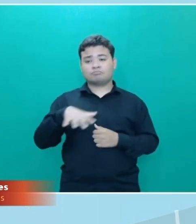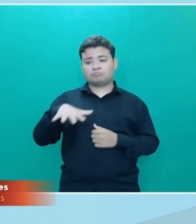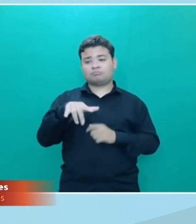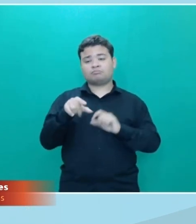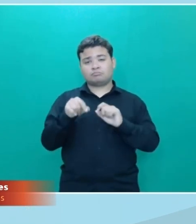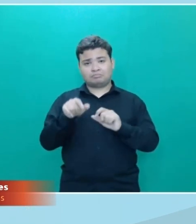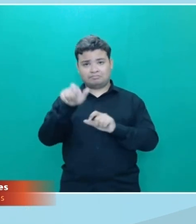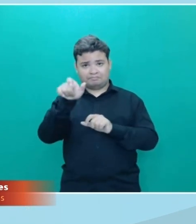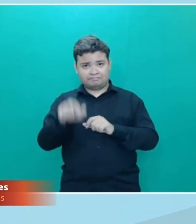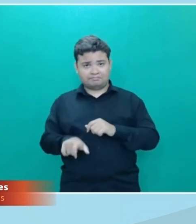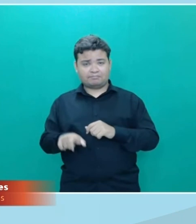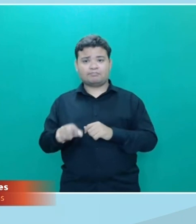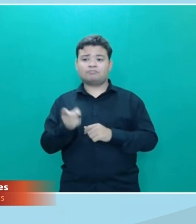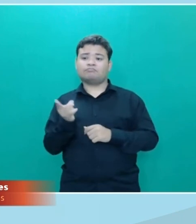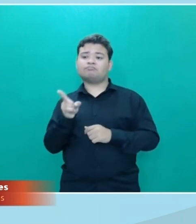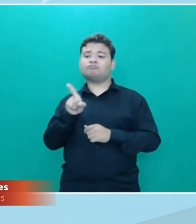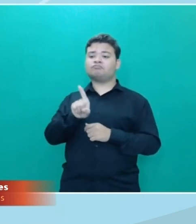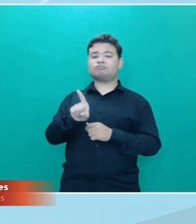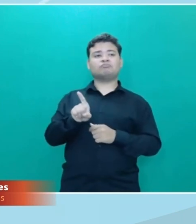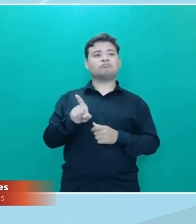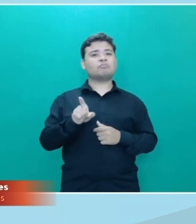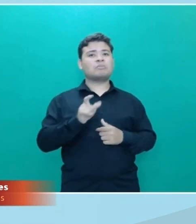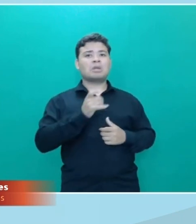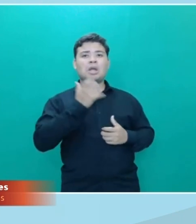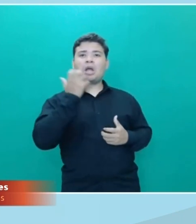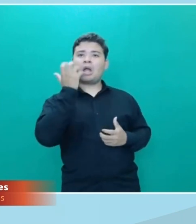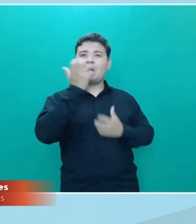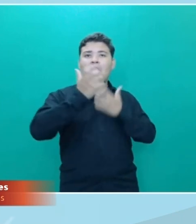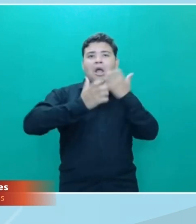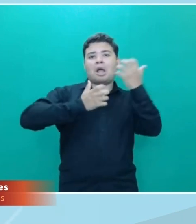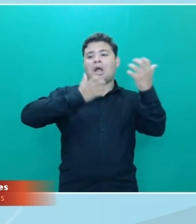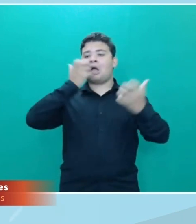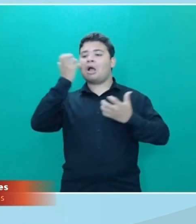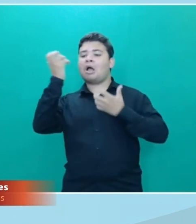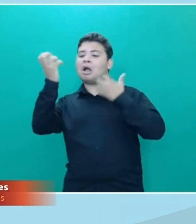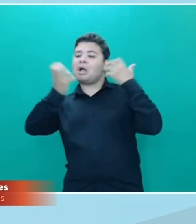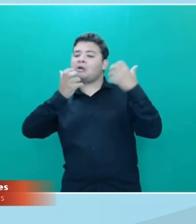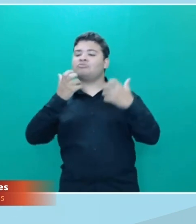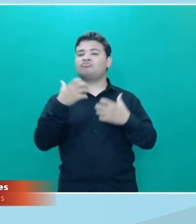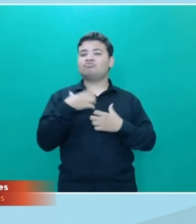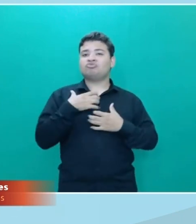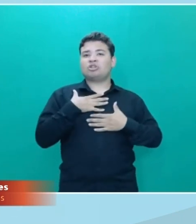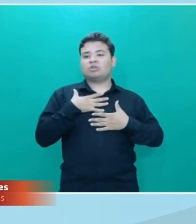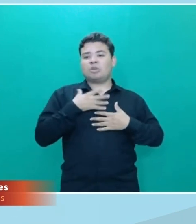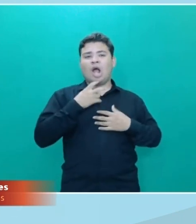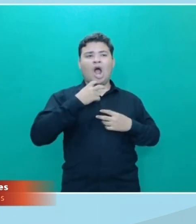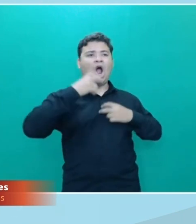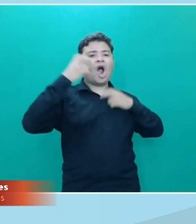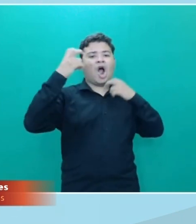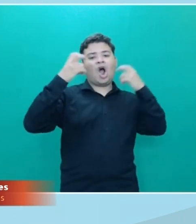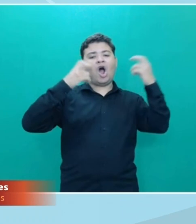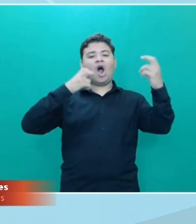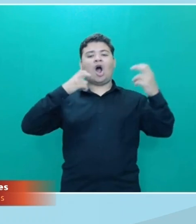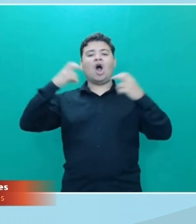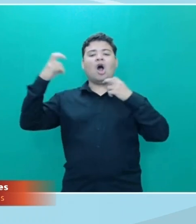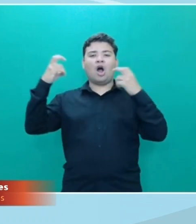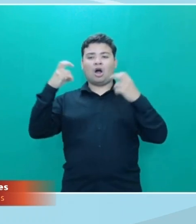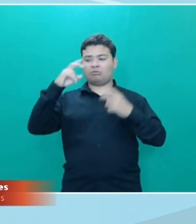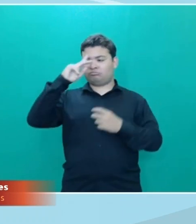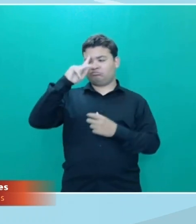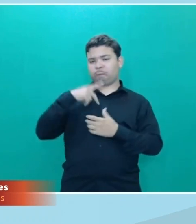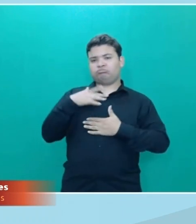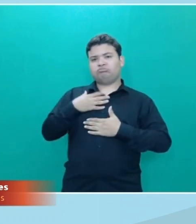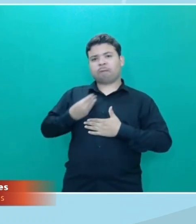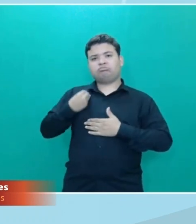personagem se dirige ao público e canta sobre os próprios sentimentos a personalidade e o que está acontecendo com ele durante